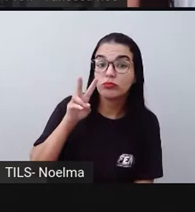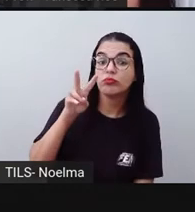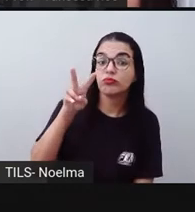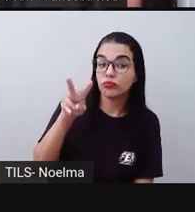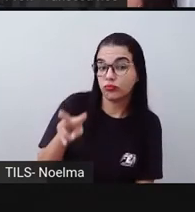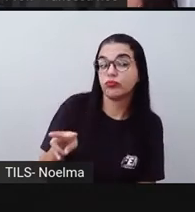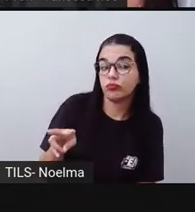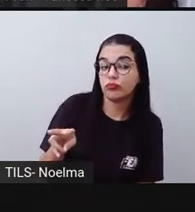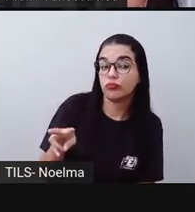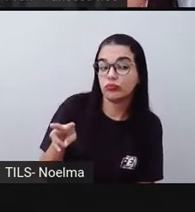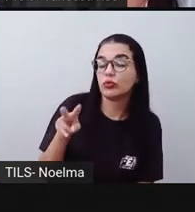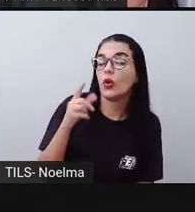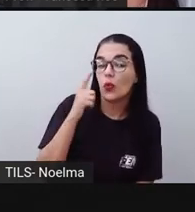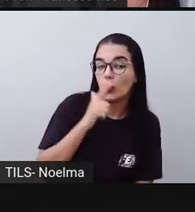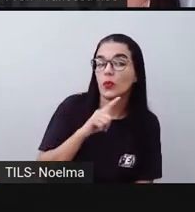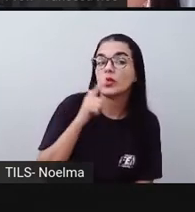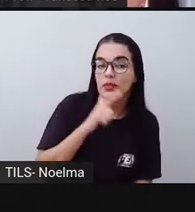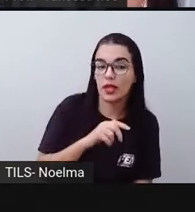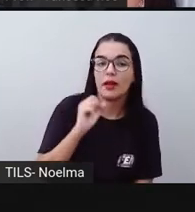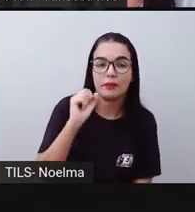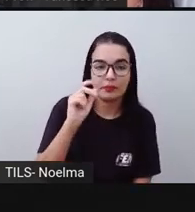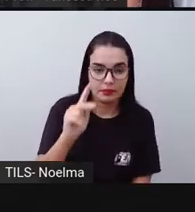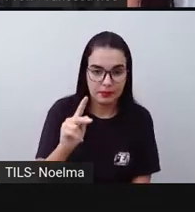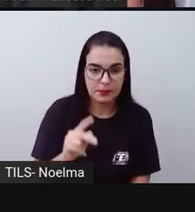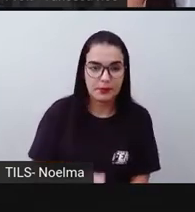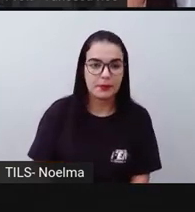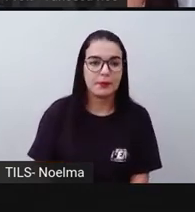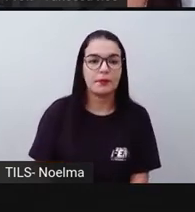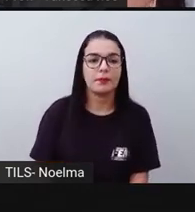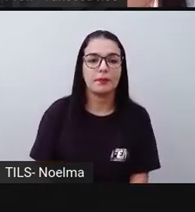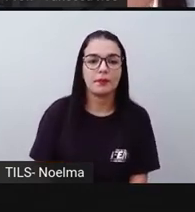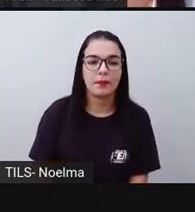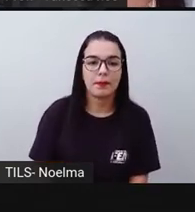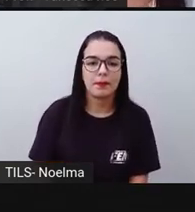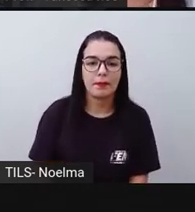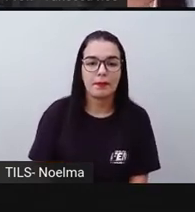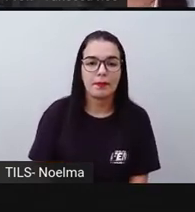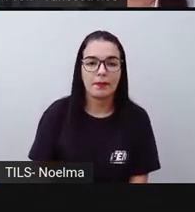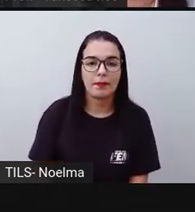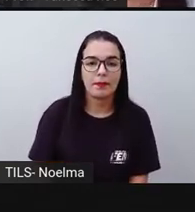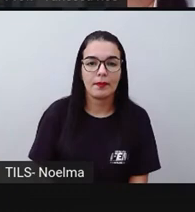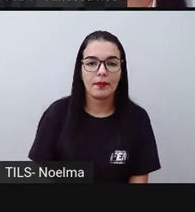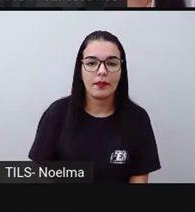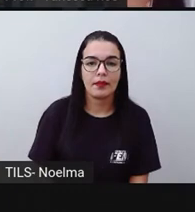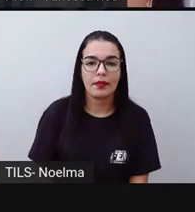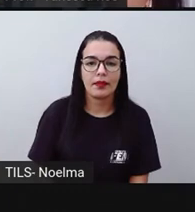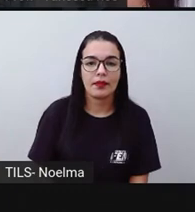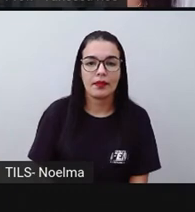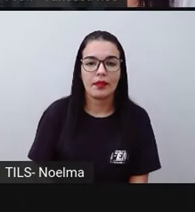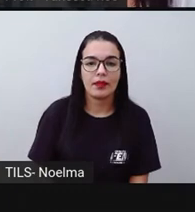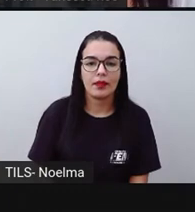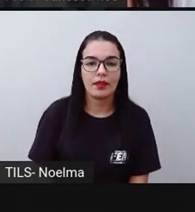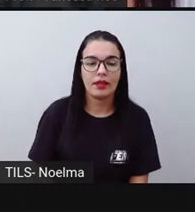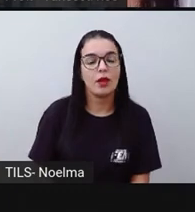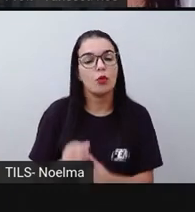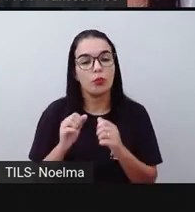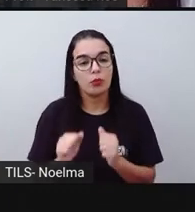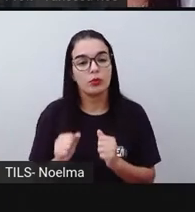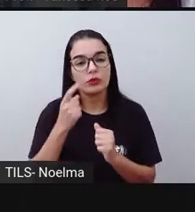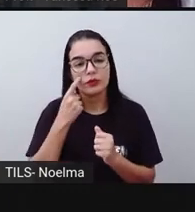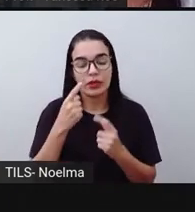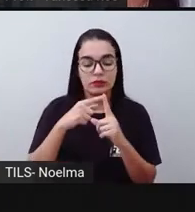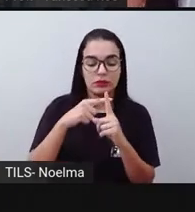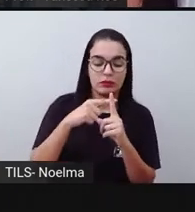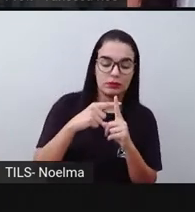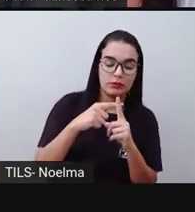só observando, sem perceber nem valores. A gente pode, assim como lá na adição, estabelecer os valores só